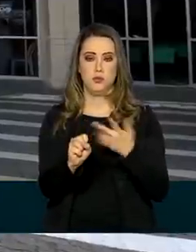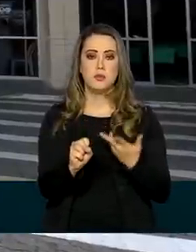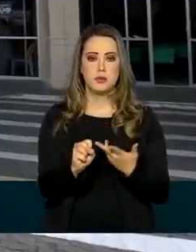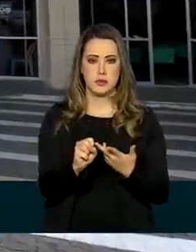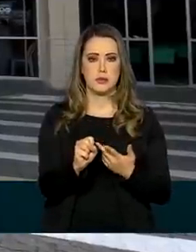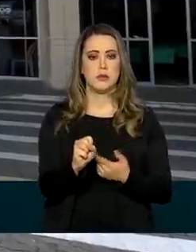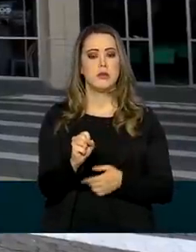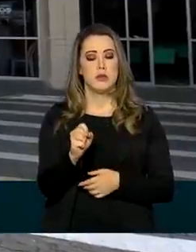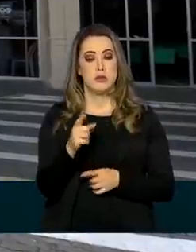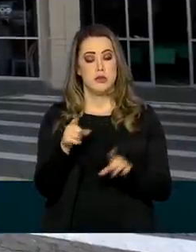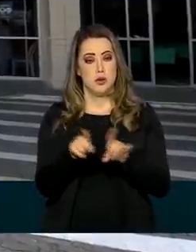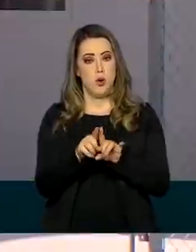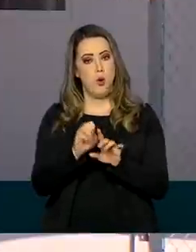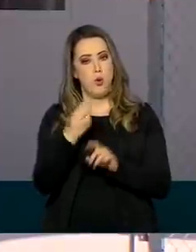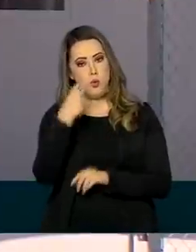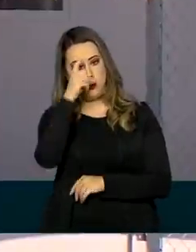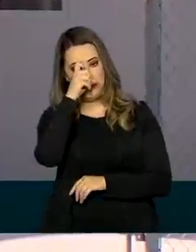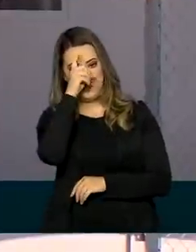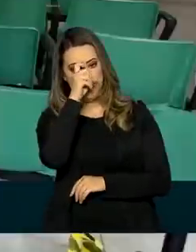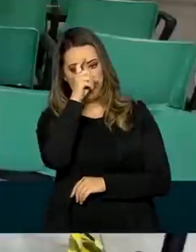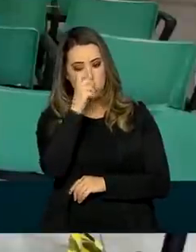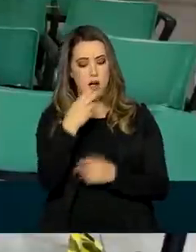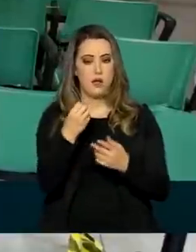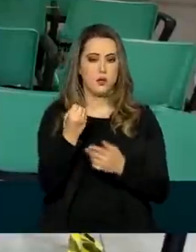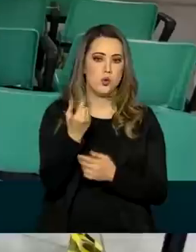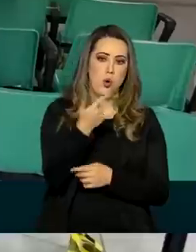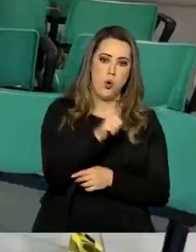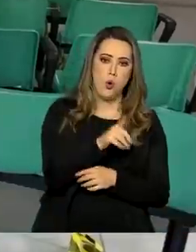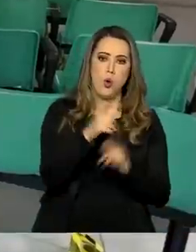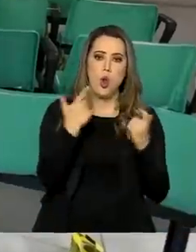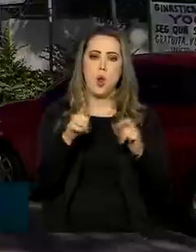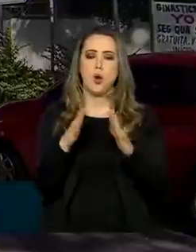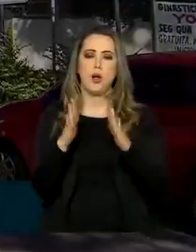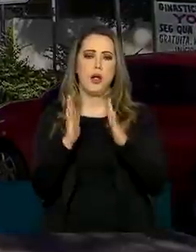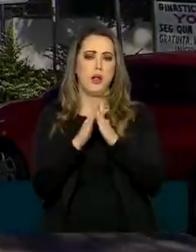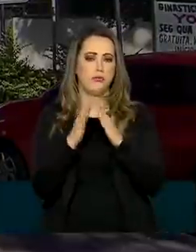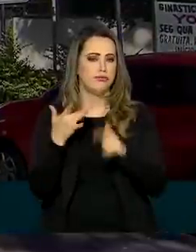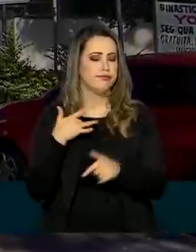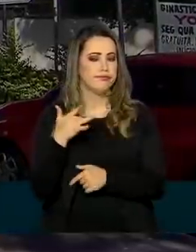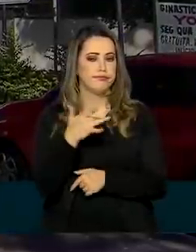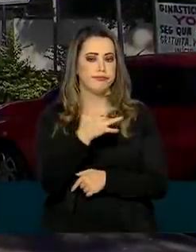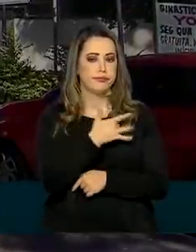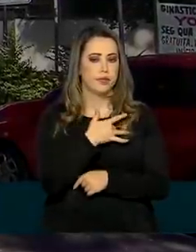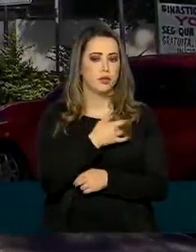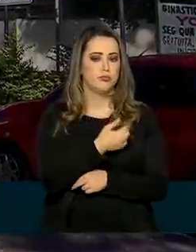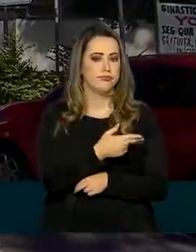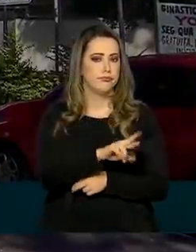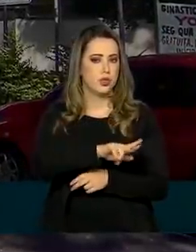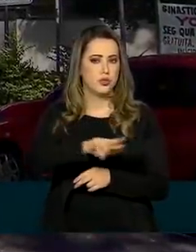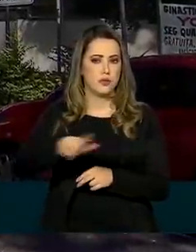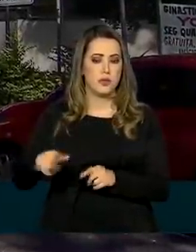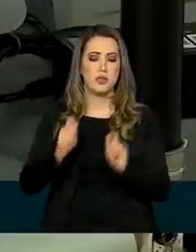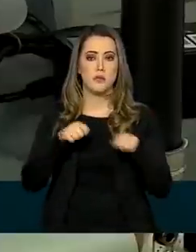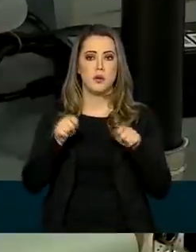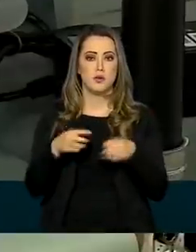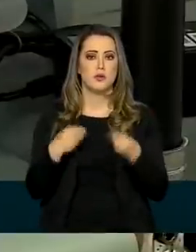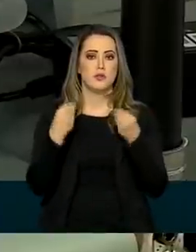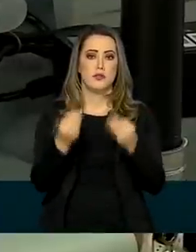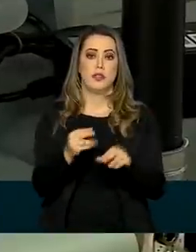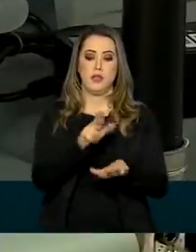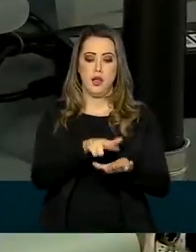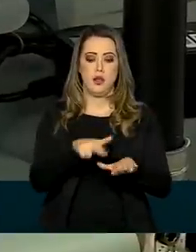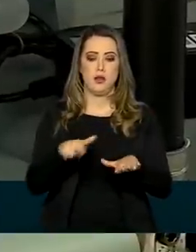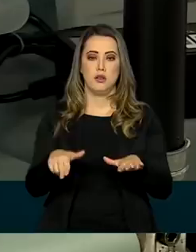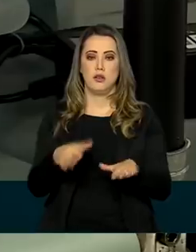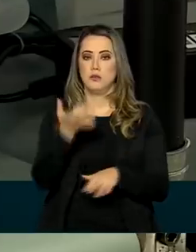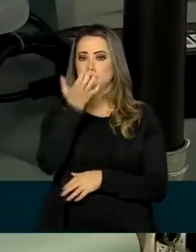hospitais especializados, unidades mistas, hospitais de pequeno porte e prontos socorros também disponibilizem leitos de